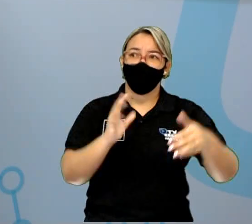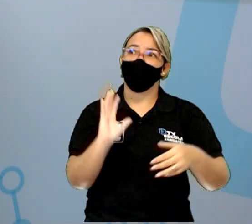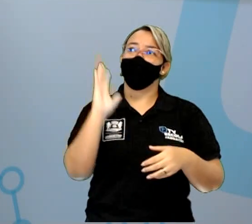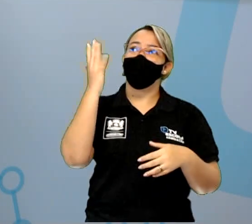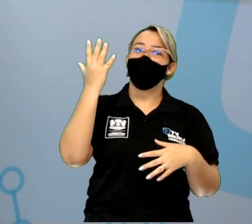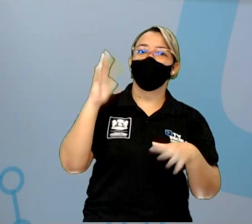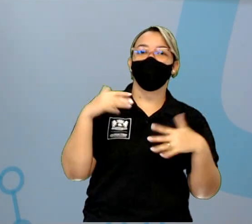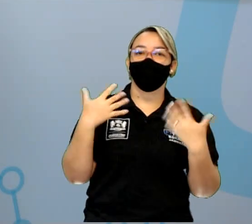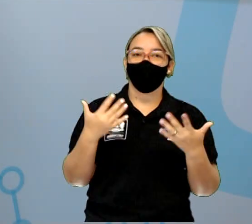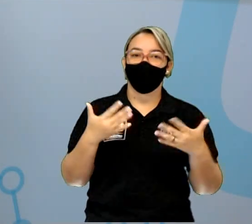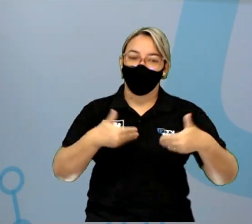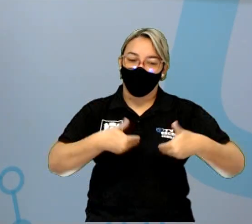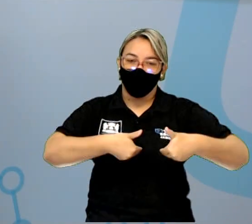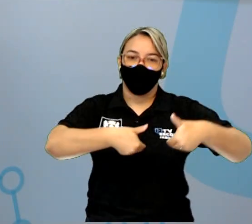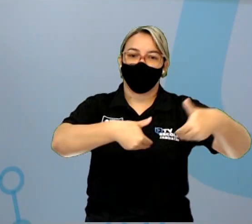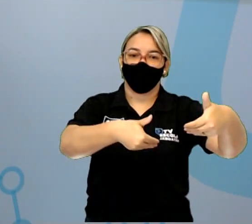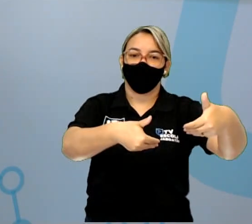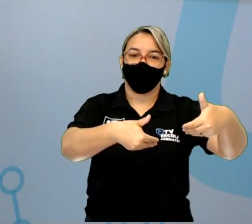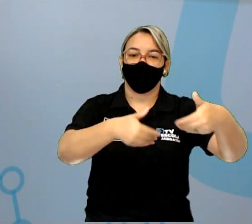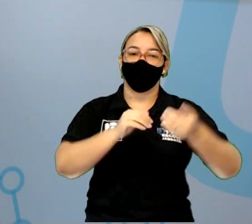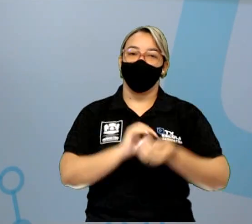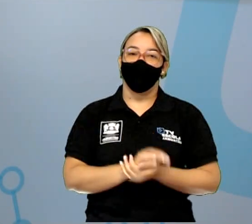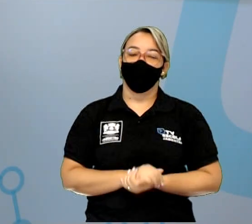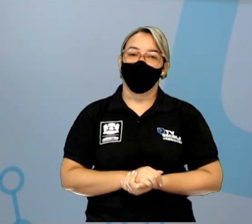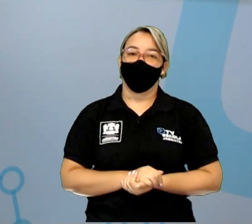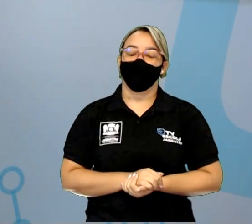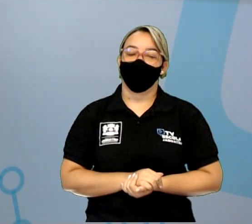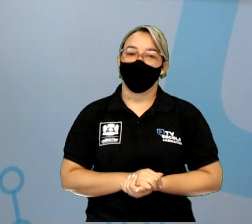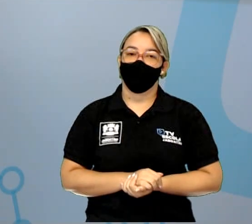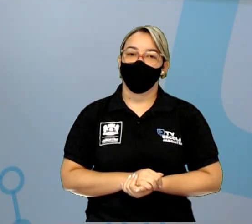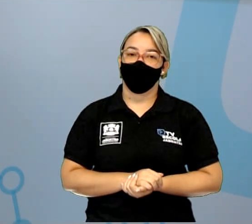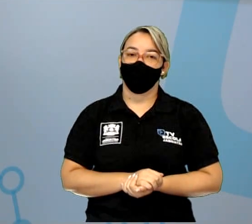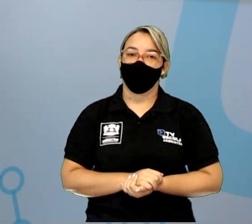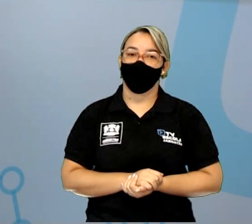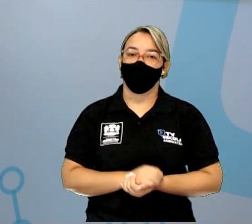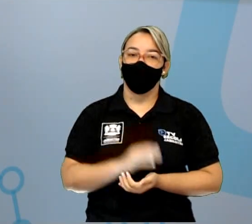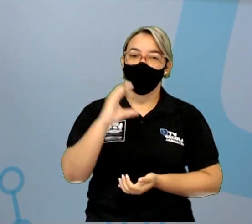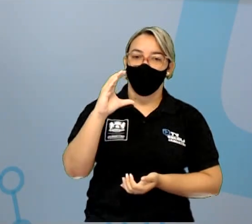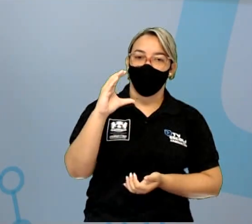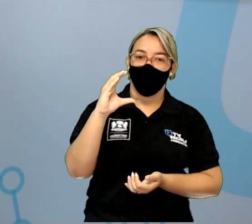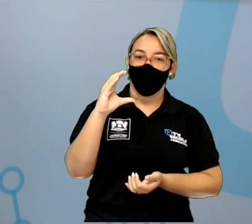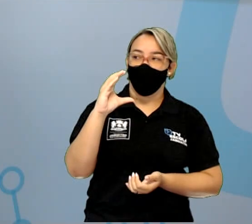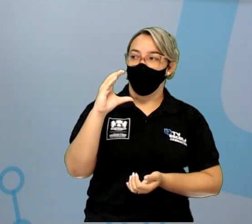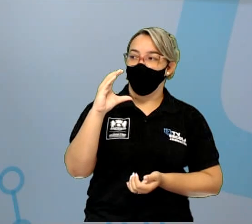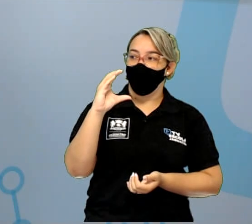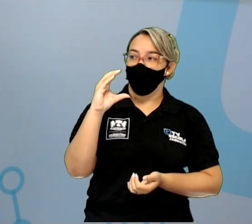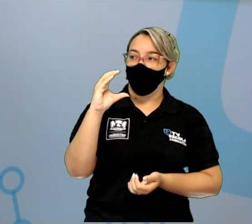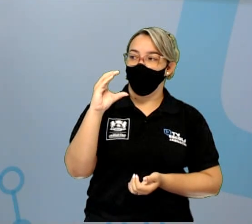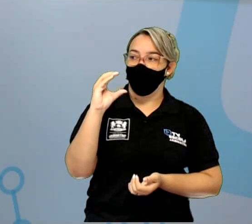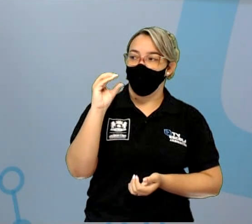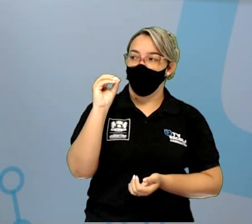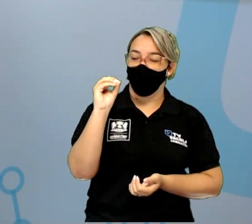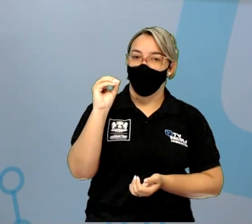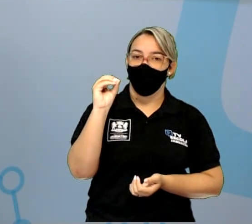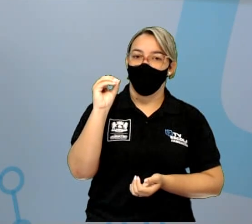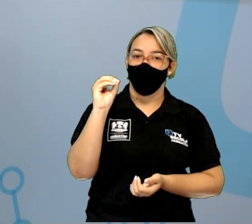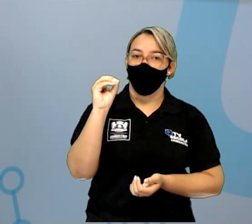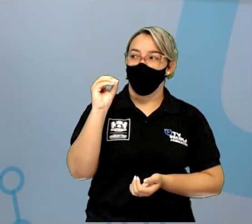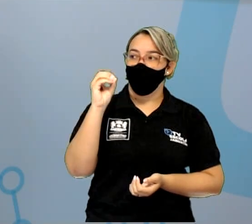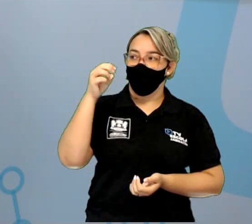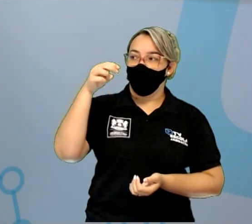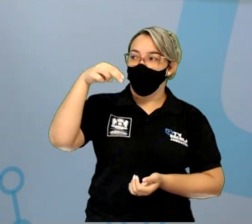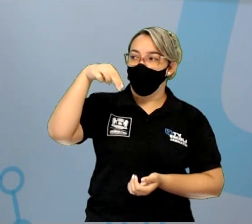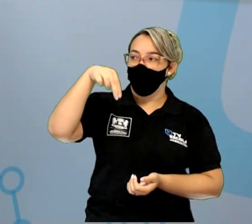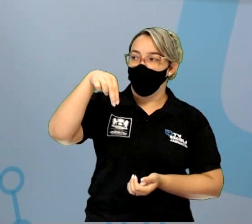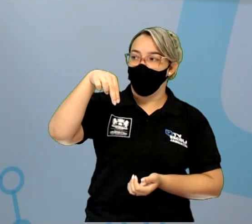produção, desse texto, que é convite. Con, ó, o mesmo com de convite, a